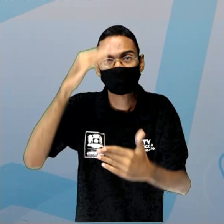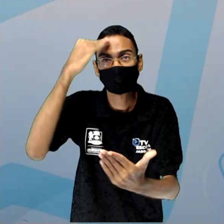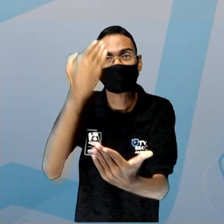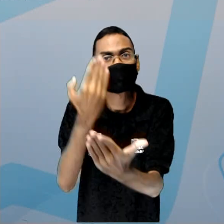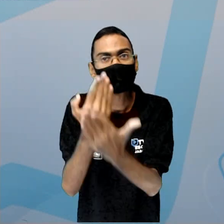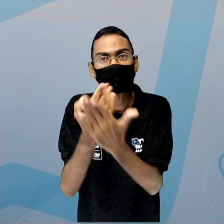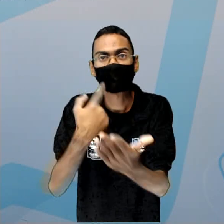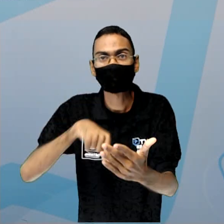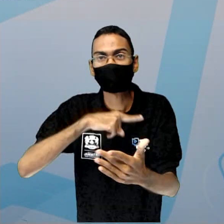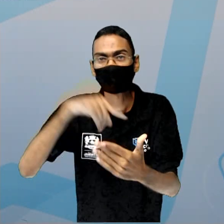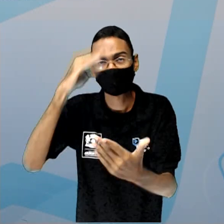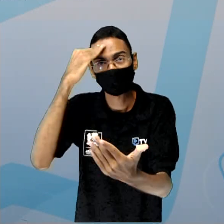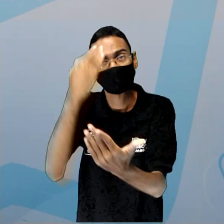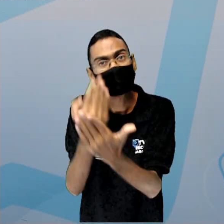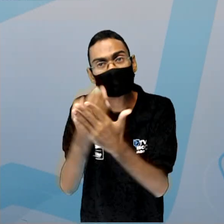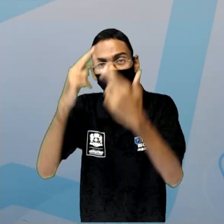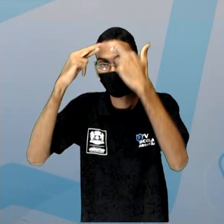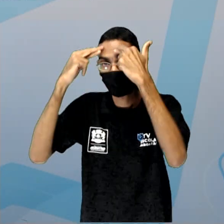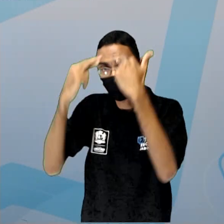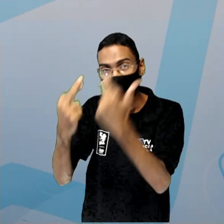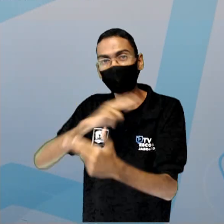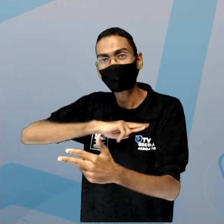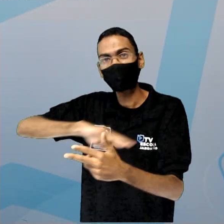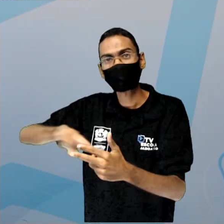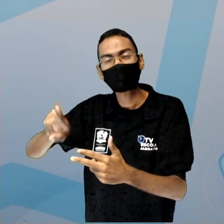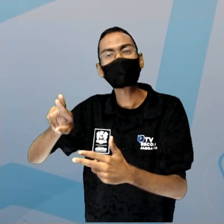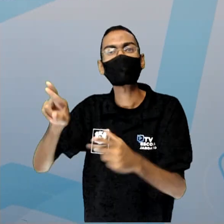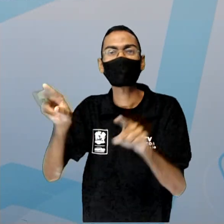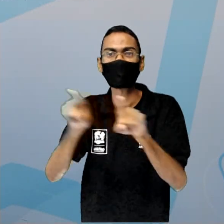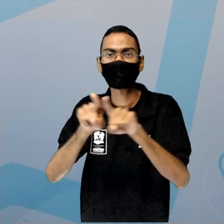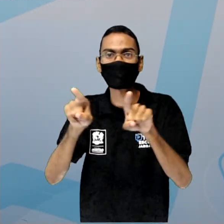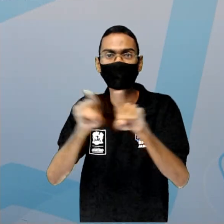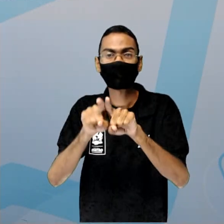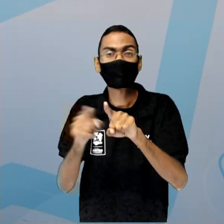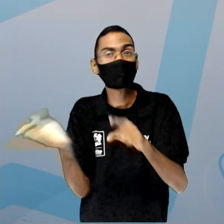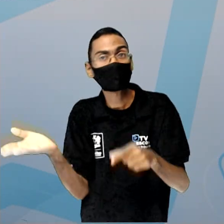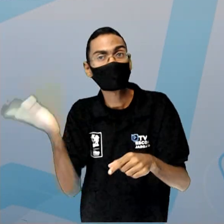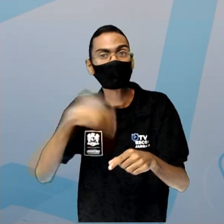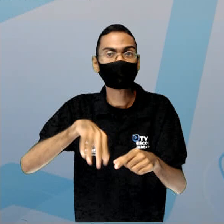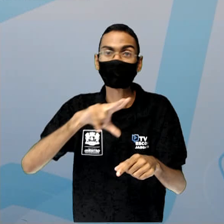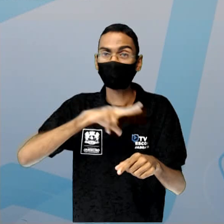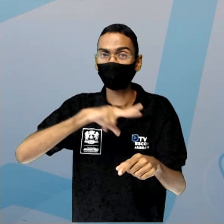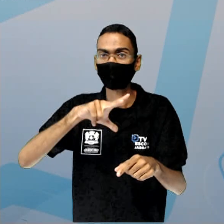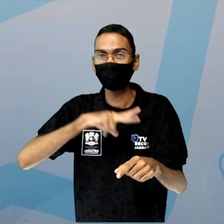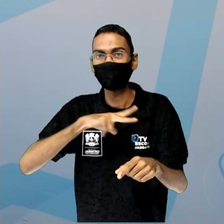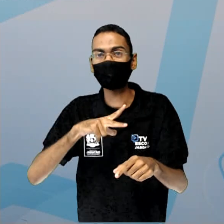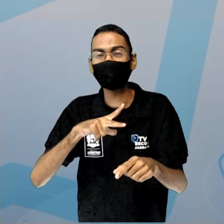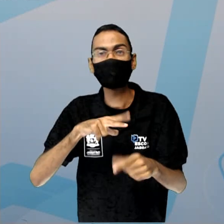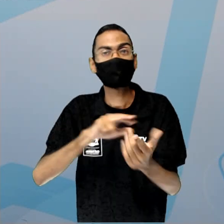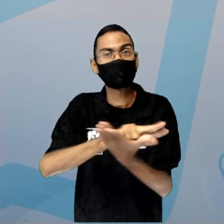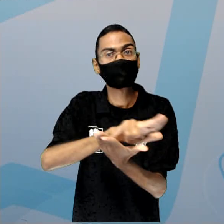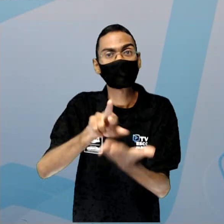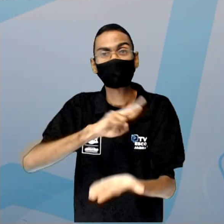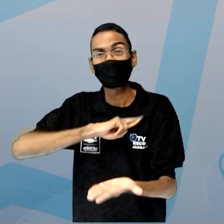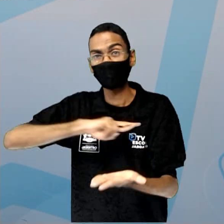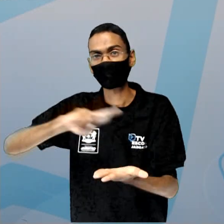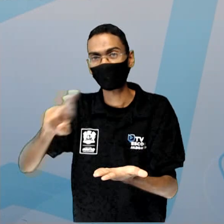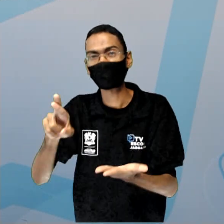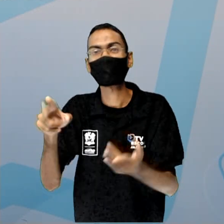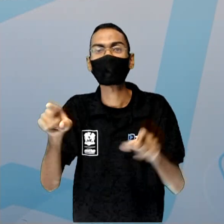colonos cristãos católicos, cristãos luteranos, que são protestantes,